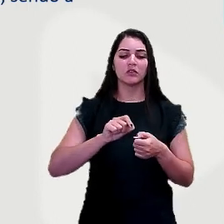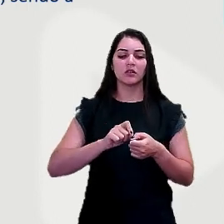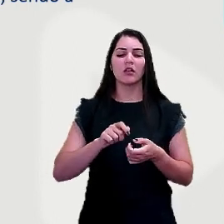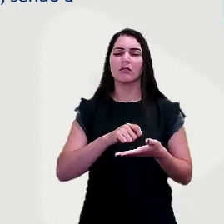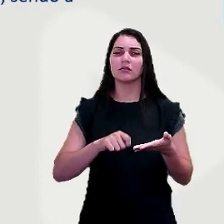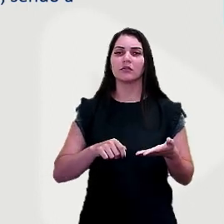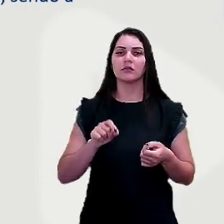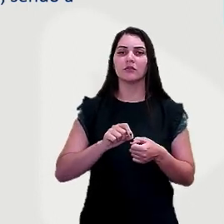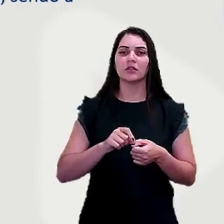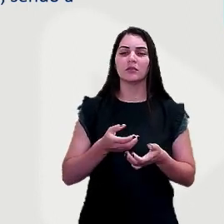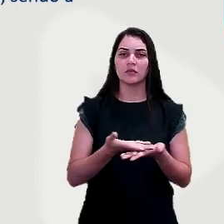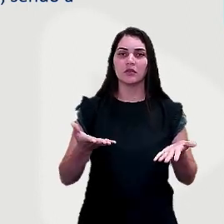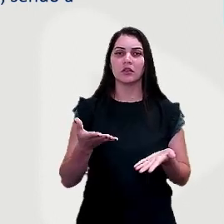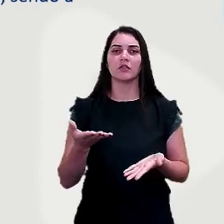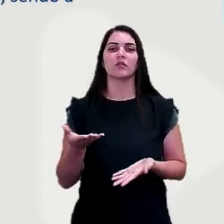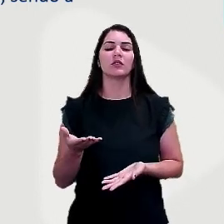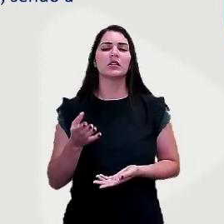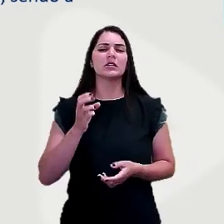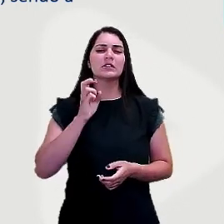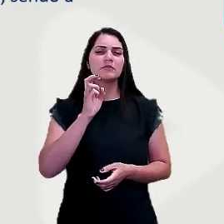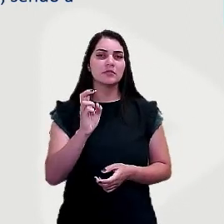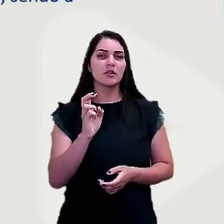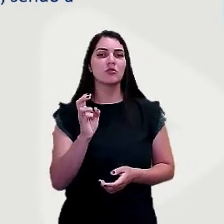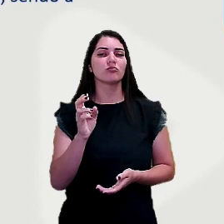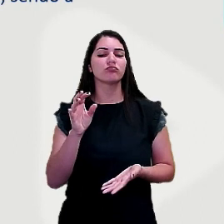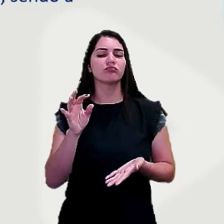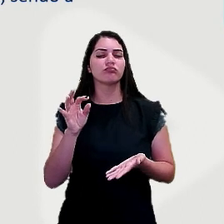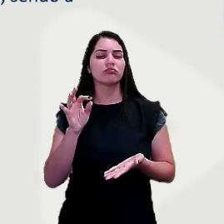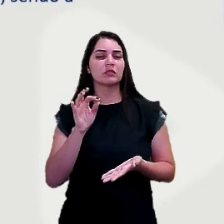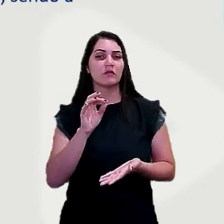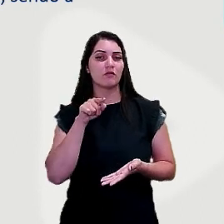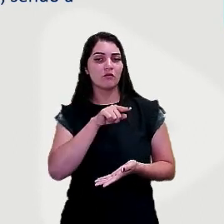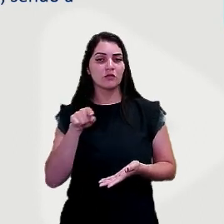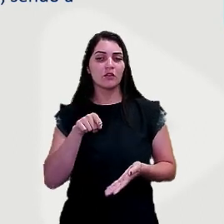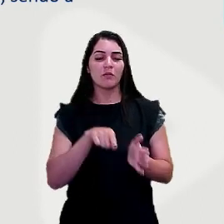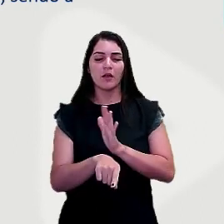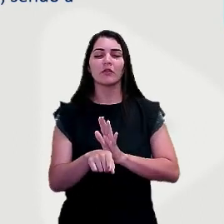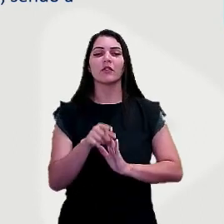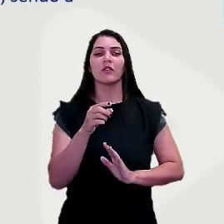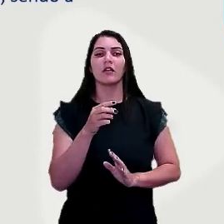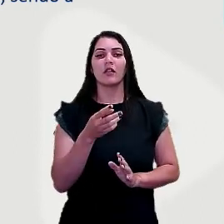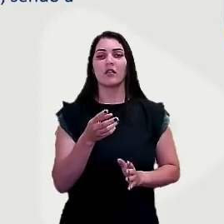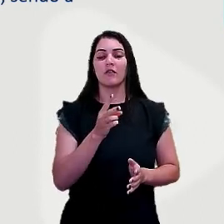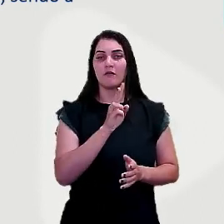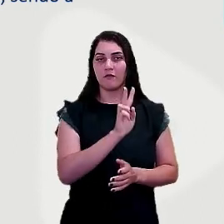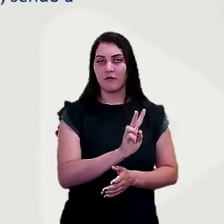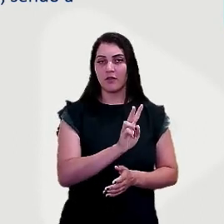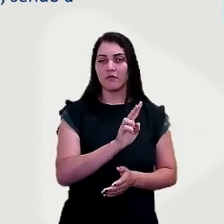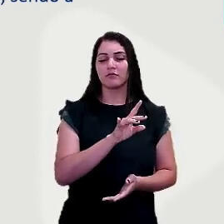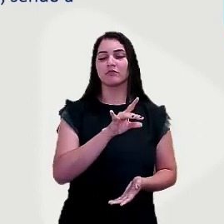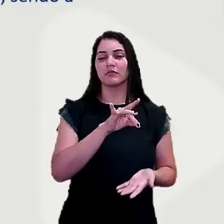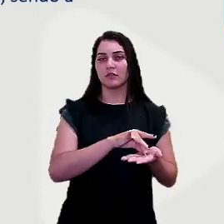vou fazer para vocês cinco afirmativas e vocês devem marcar V para que são verdadeiras